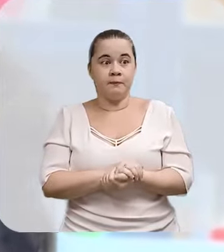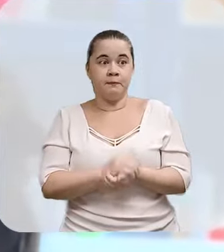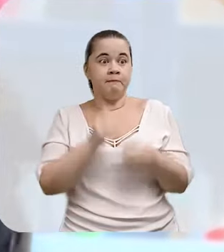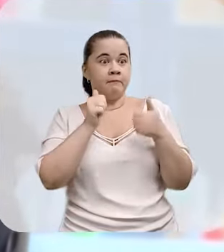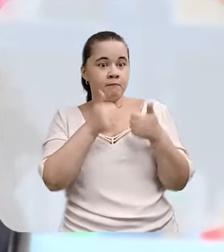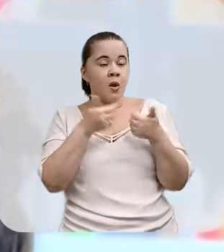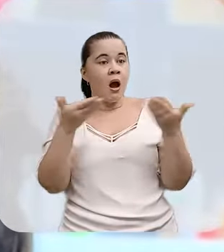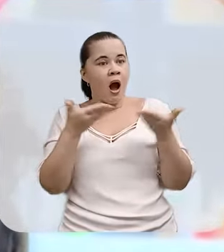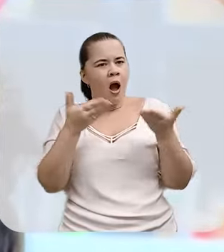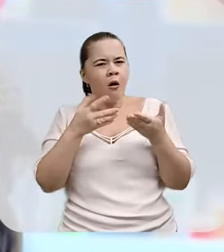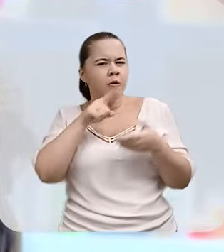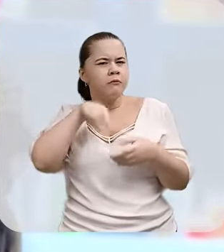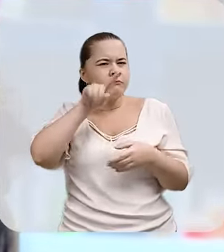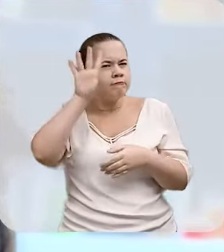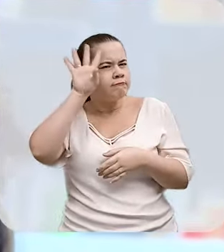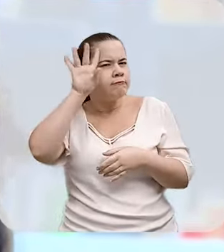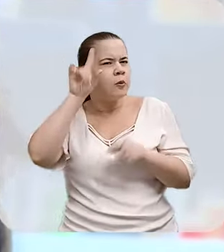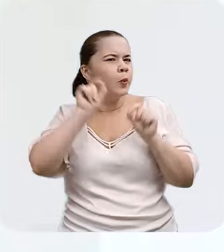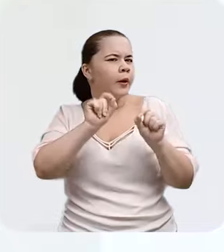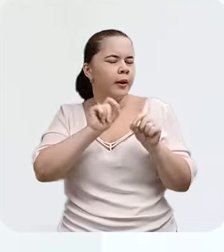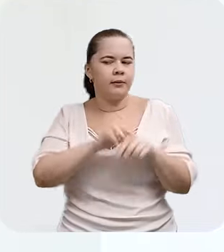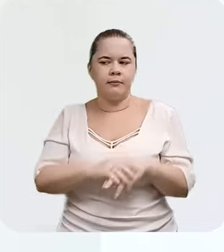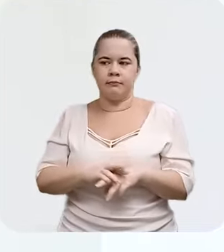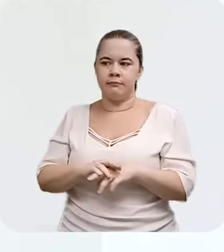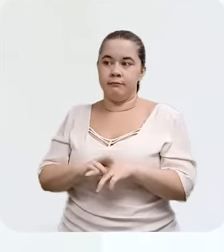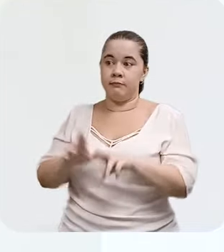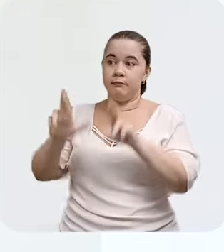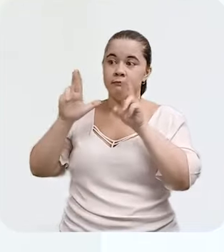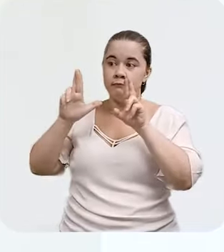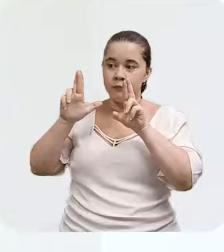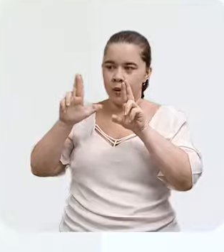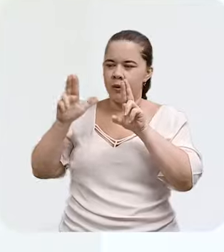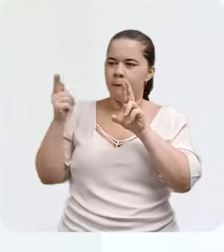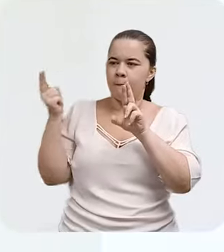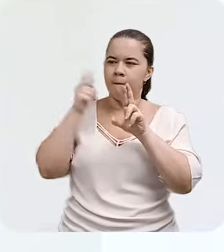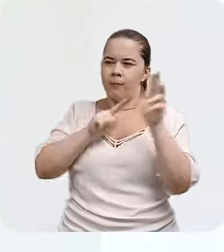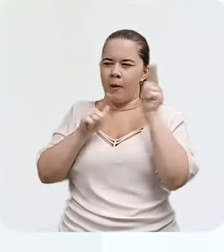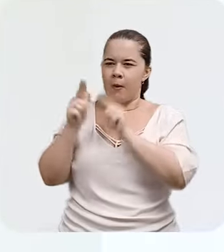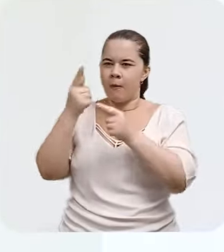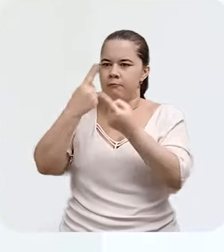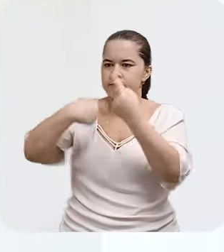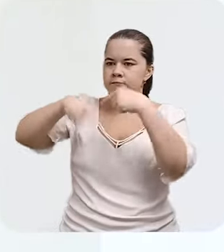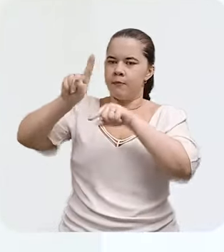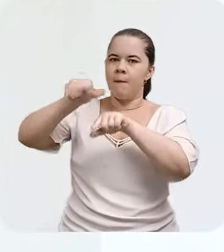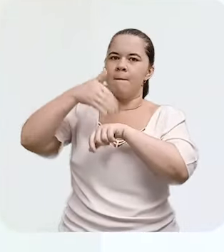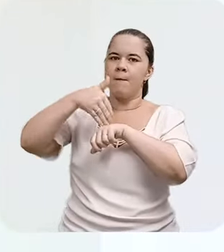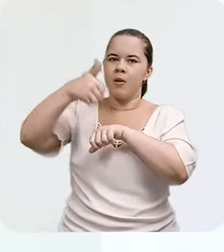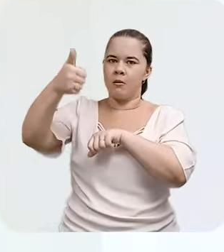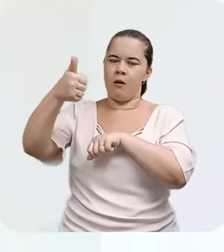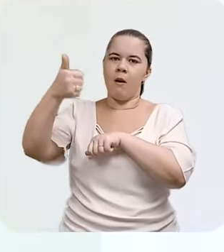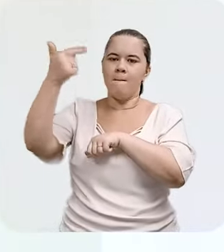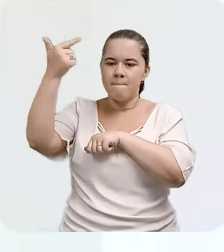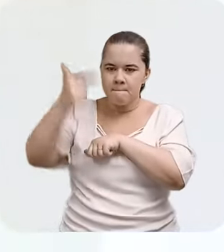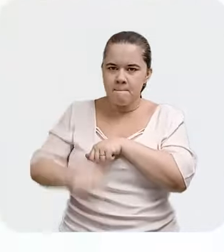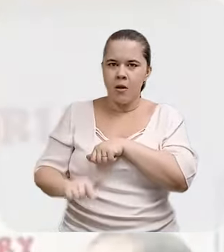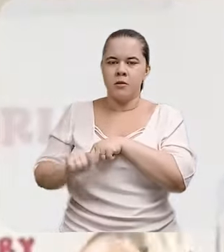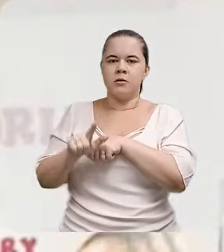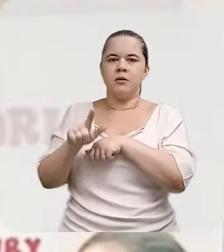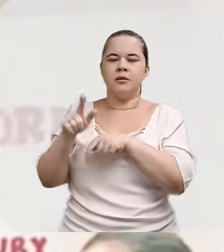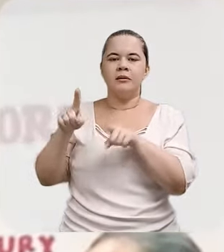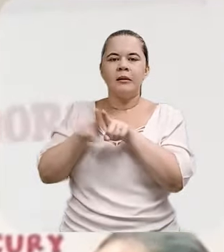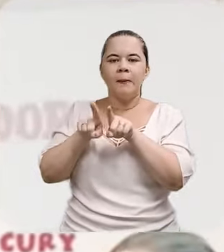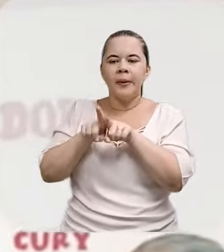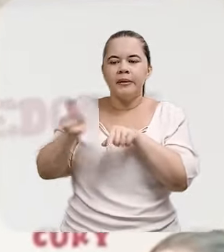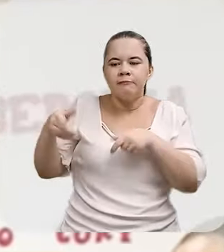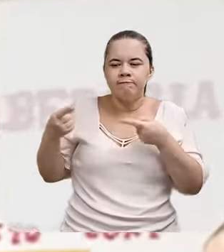perspectivas de agora em diante? Esperamos que possamos melhorar cada vez mais com essa implementação e